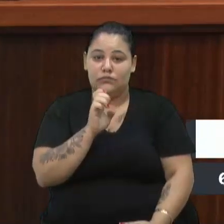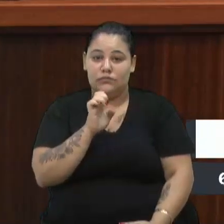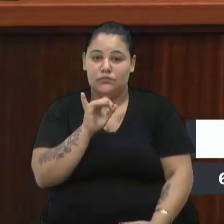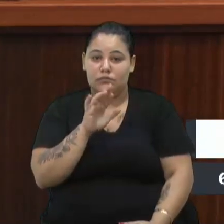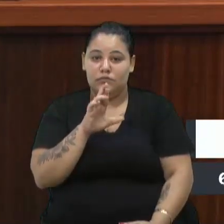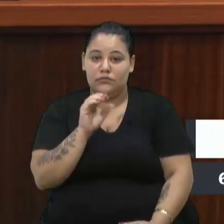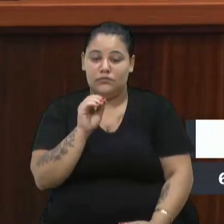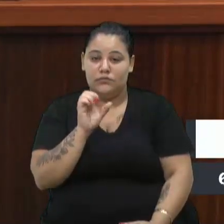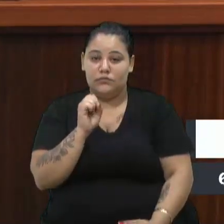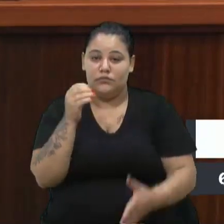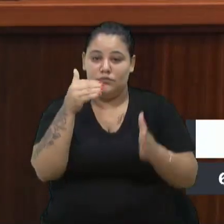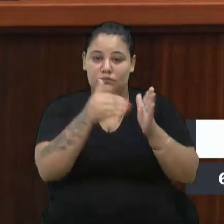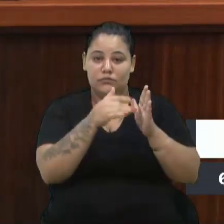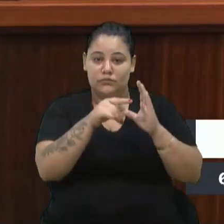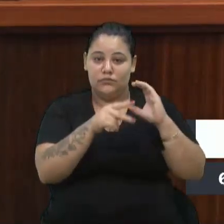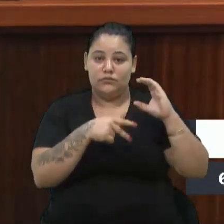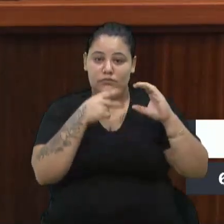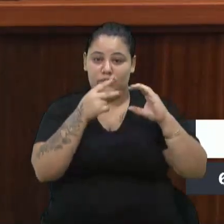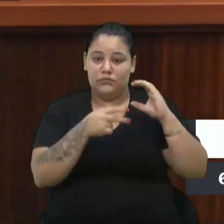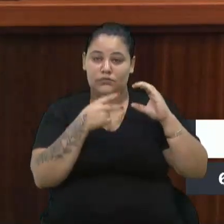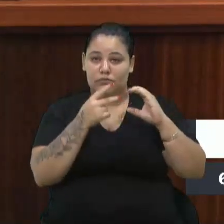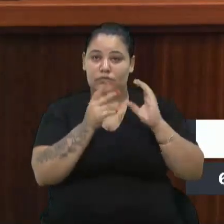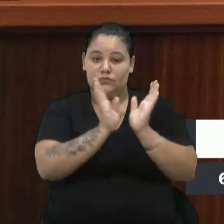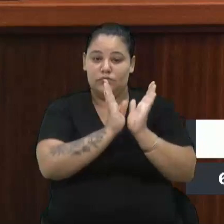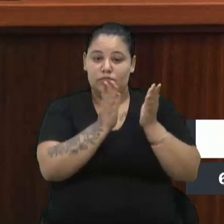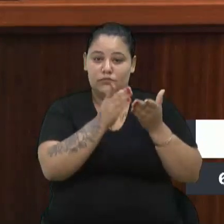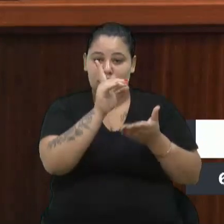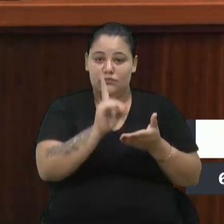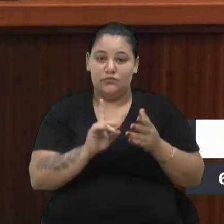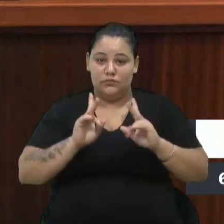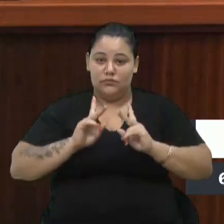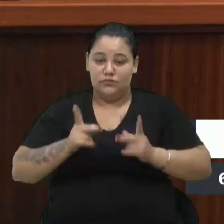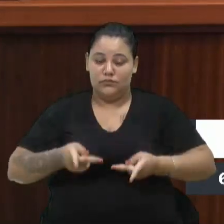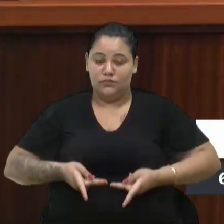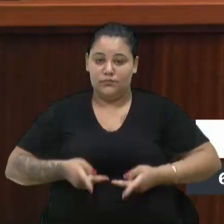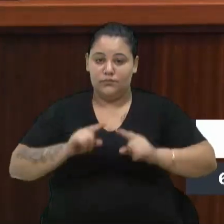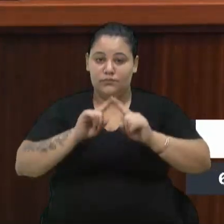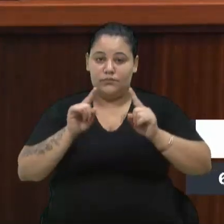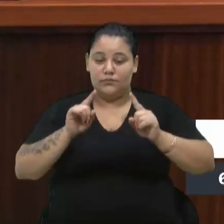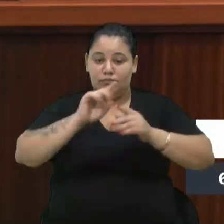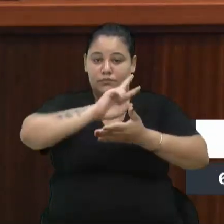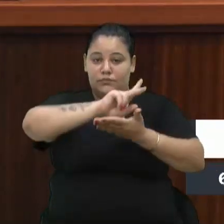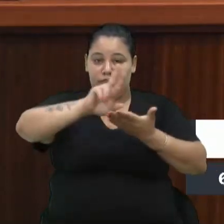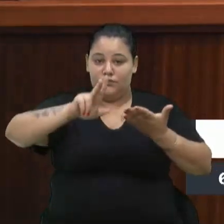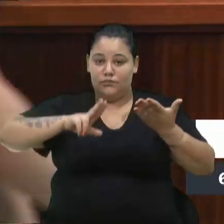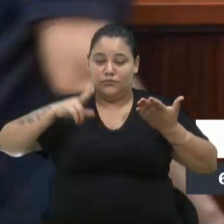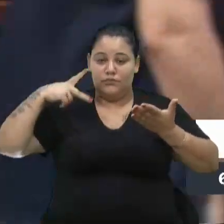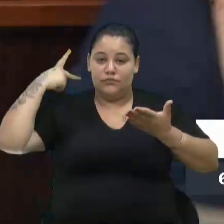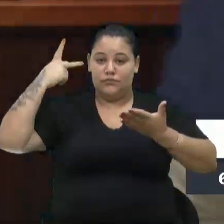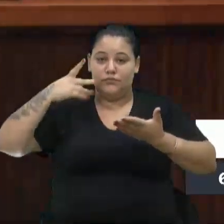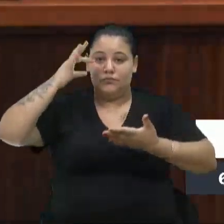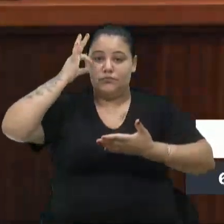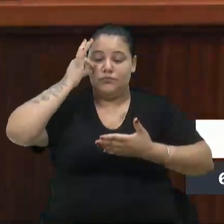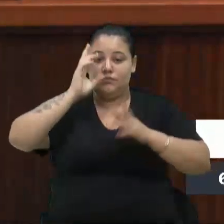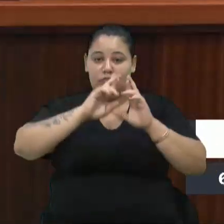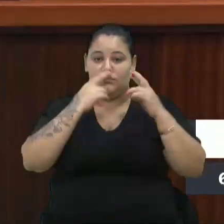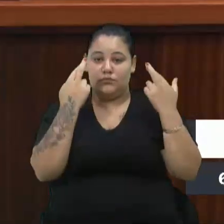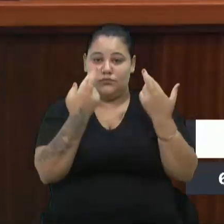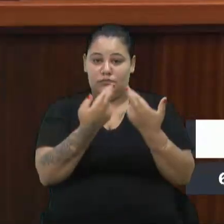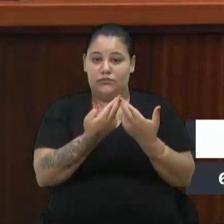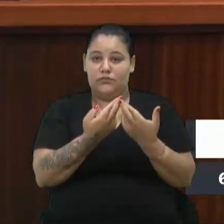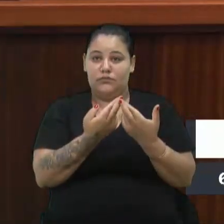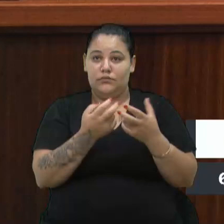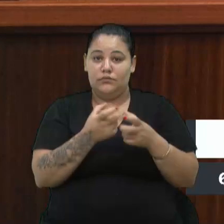não só até a Comissão de Direitos Humanos, mas diversos vereadores estavam presentes na reunião. Então, ela foi